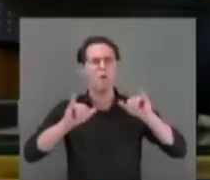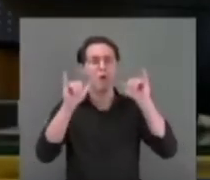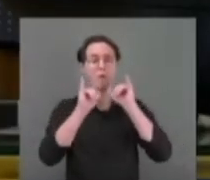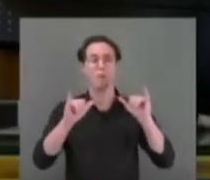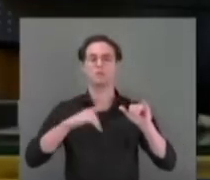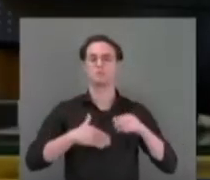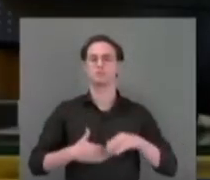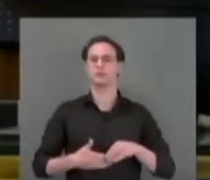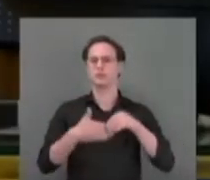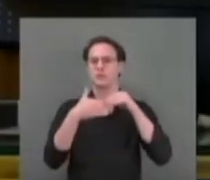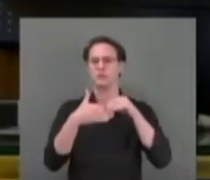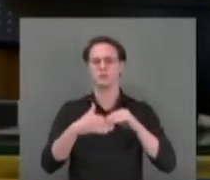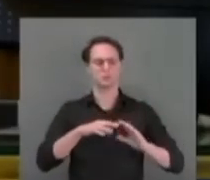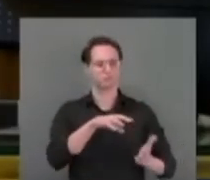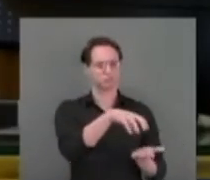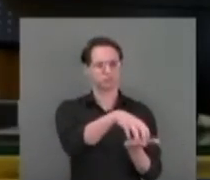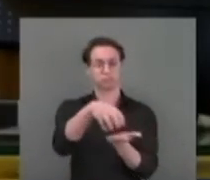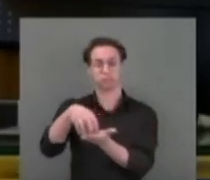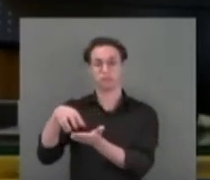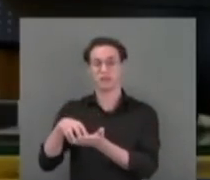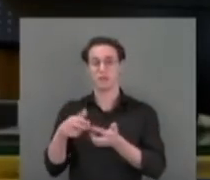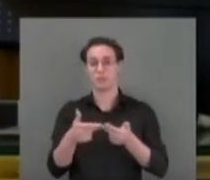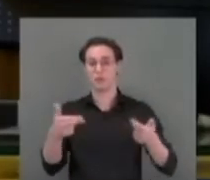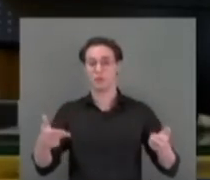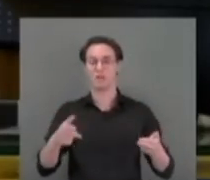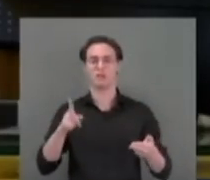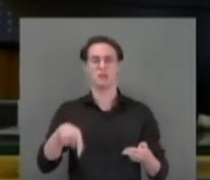lideranças das casas legislativas.